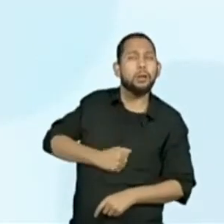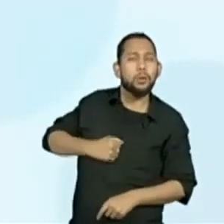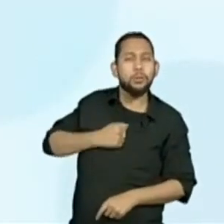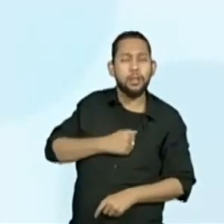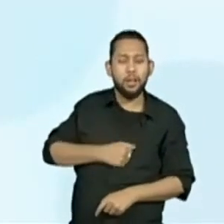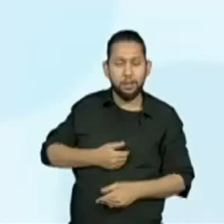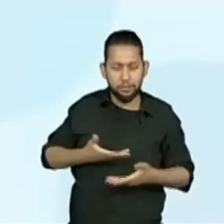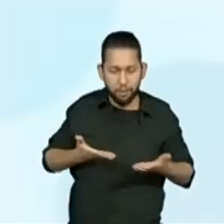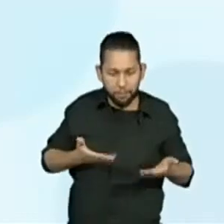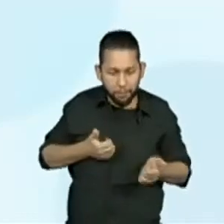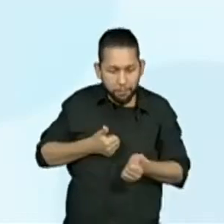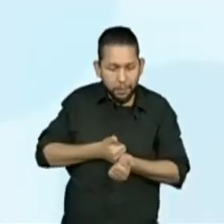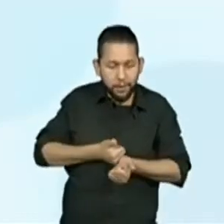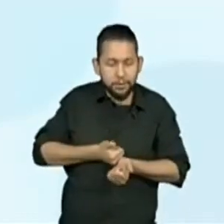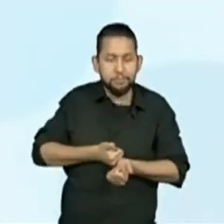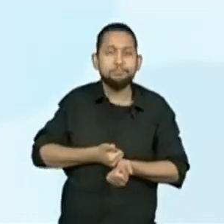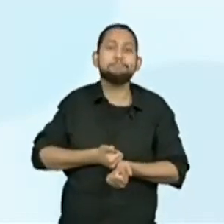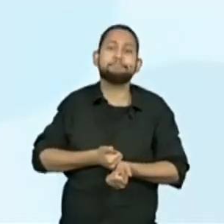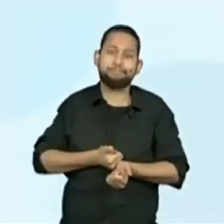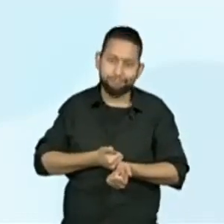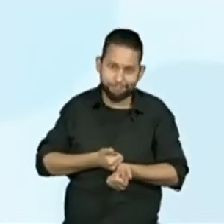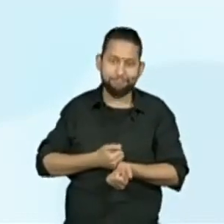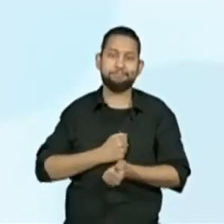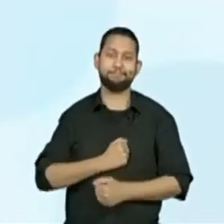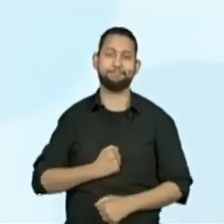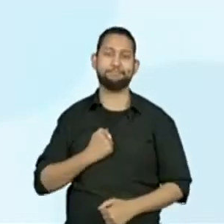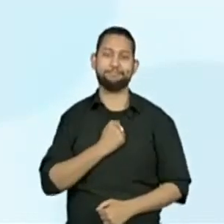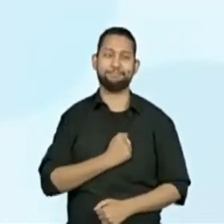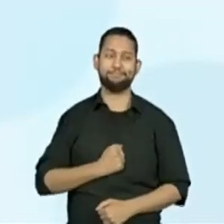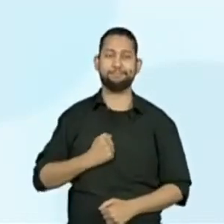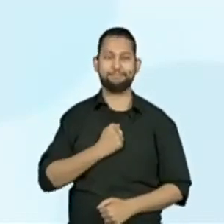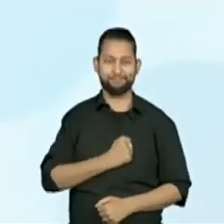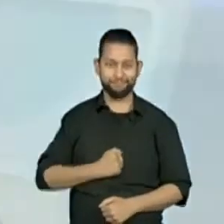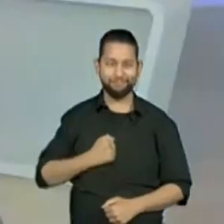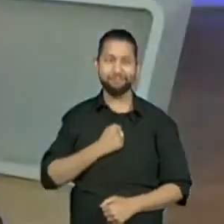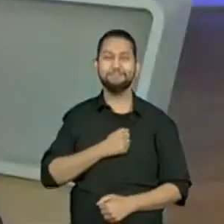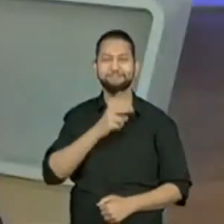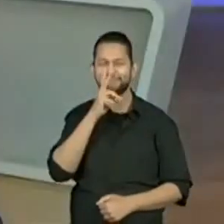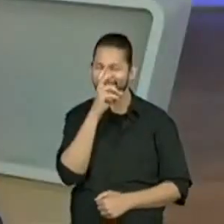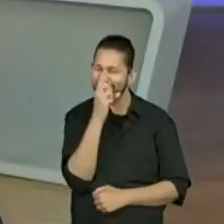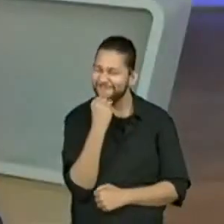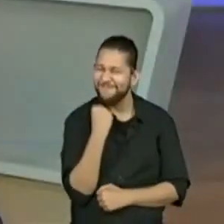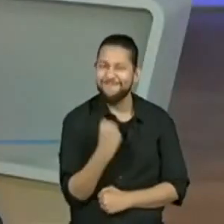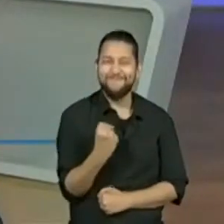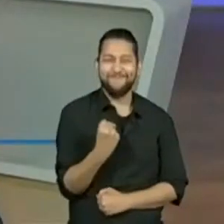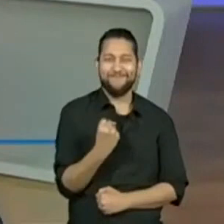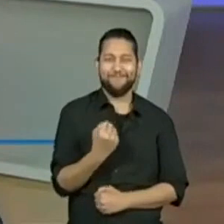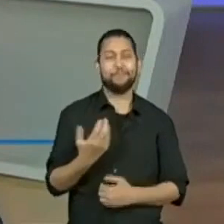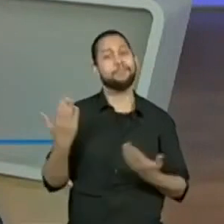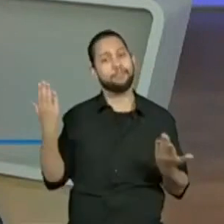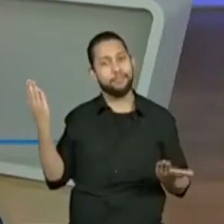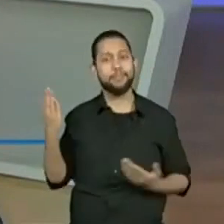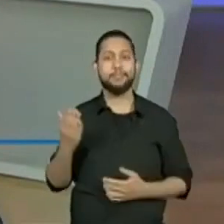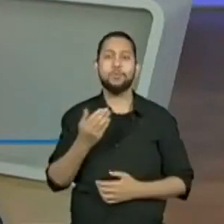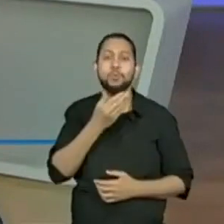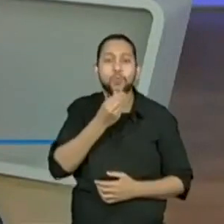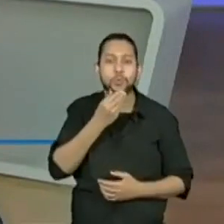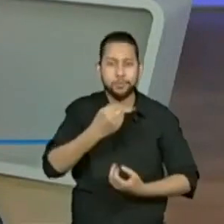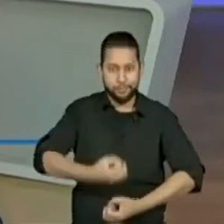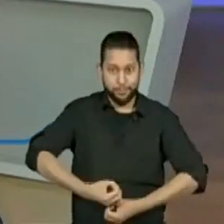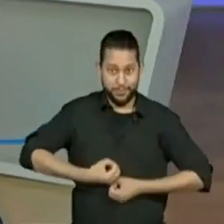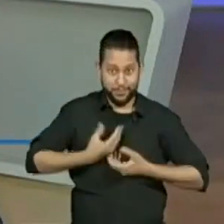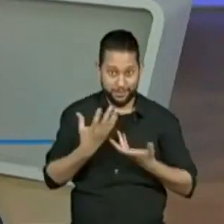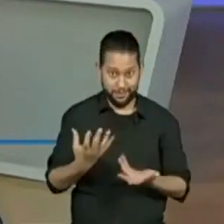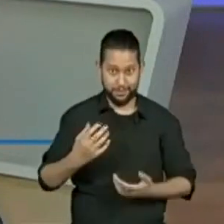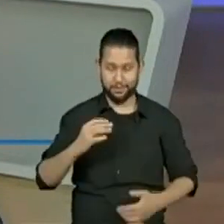Esse foi o nosso poema do autor Fernando Pessoa. E eu quero saber de